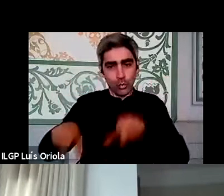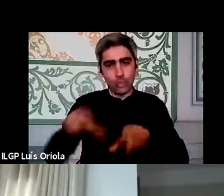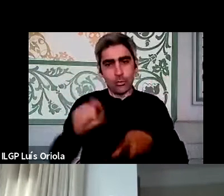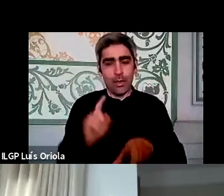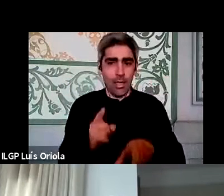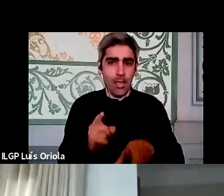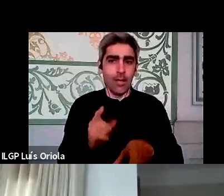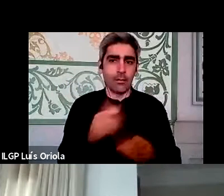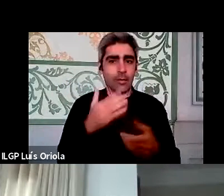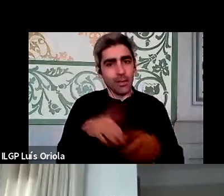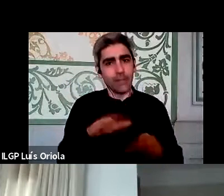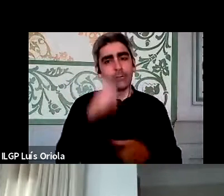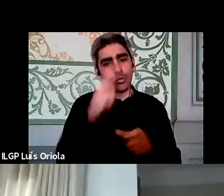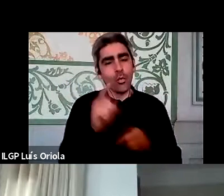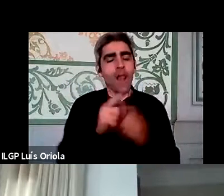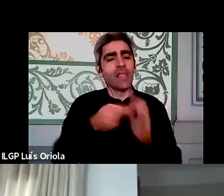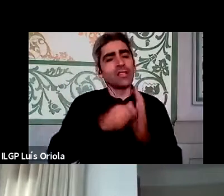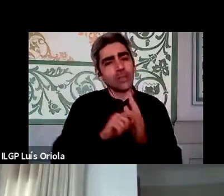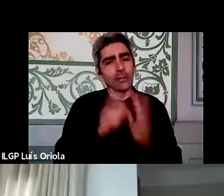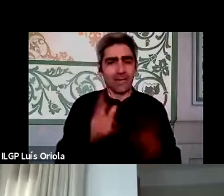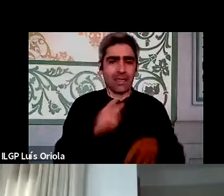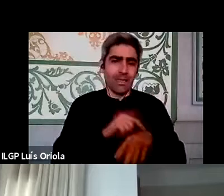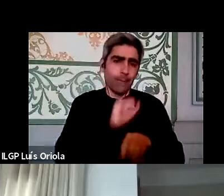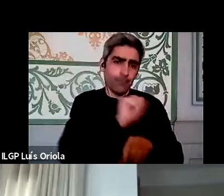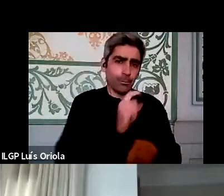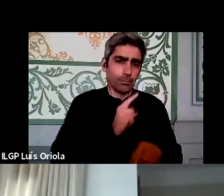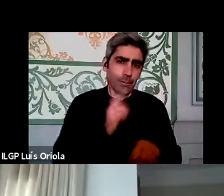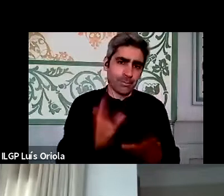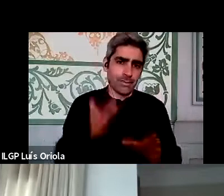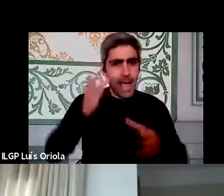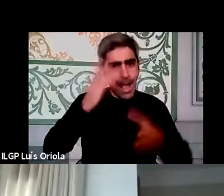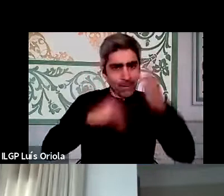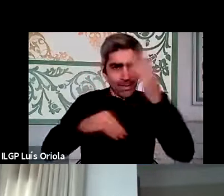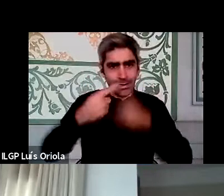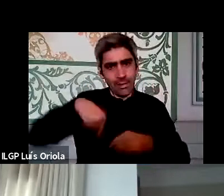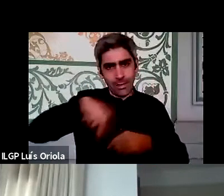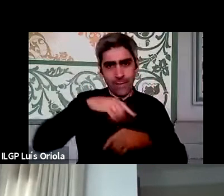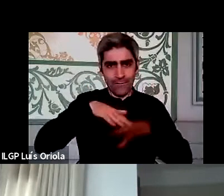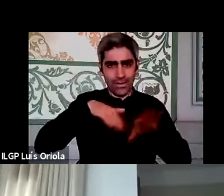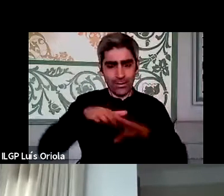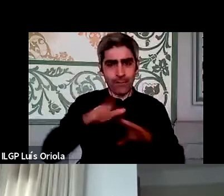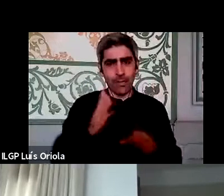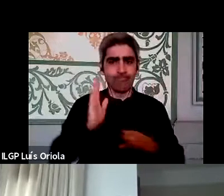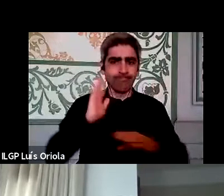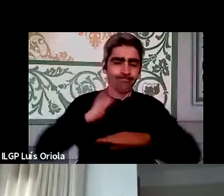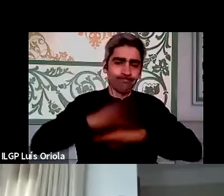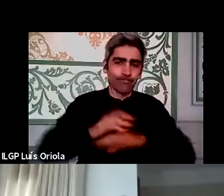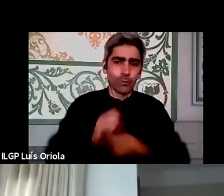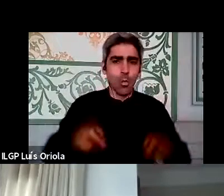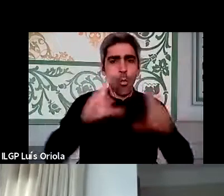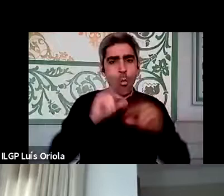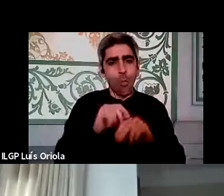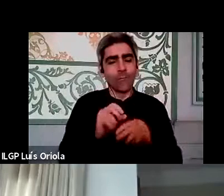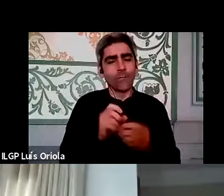deixarmos as pessoas se desligarem, não é? E isso é uma coisa que temos que agora aprender a fazer, sendo que isso obriga a um novo mapa da